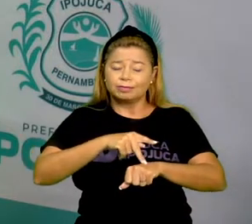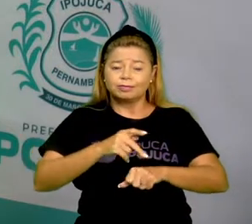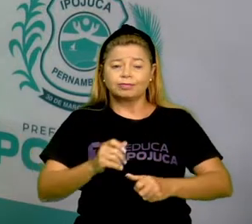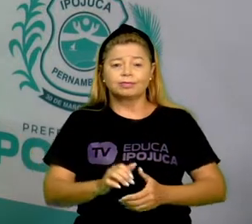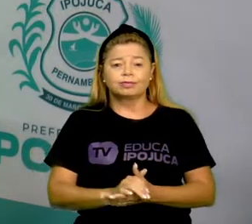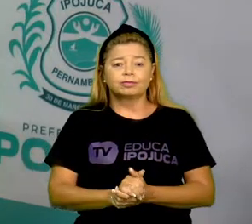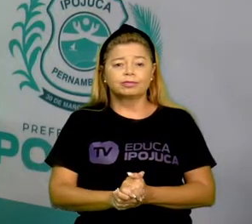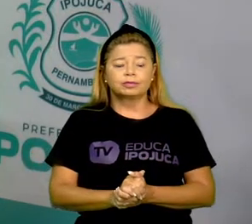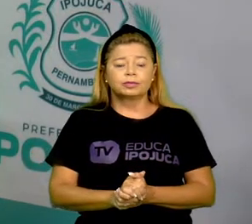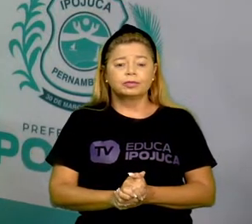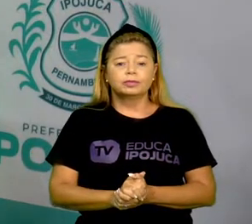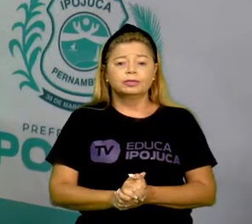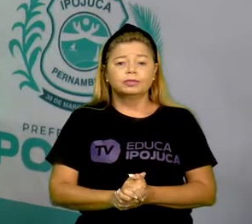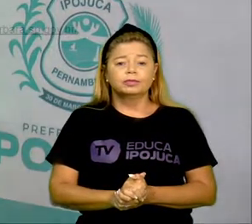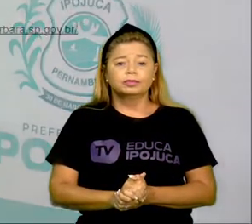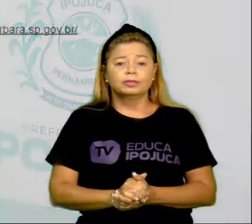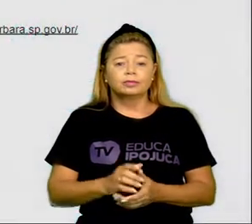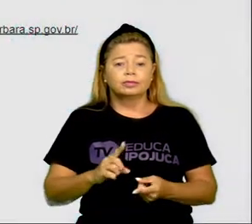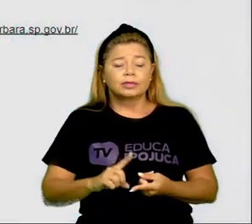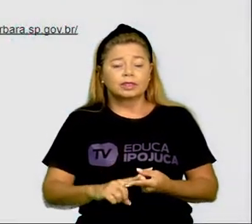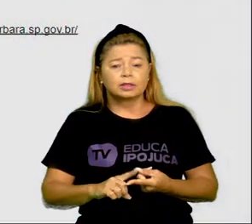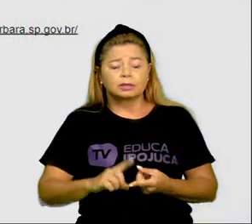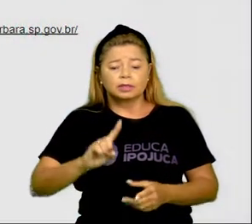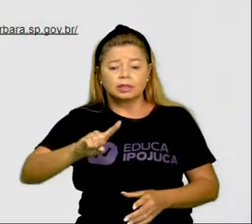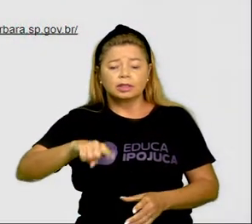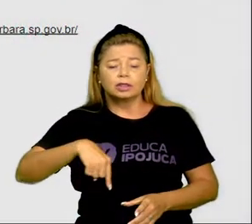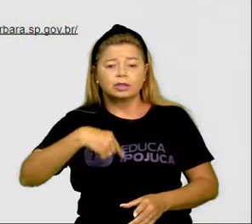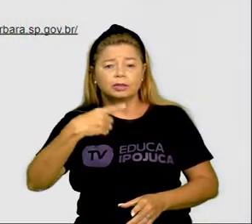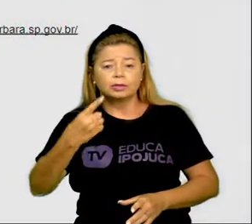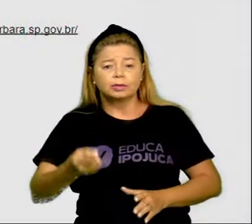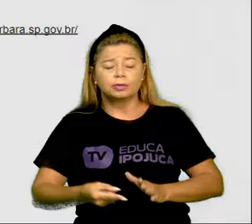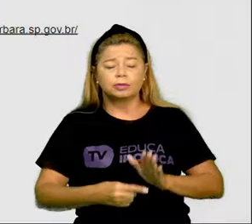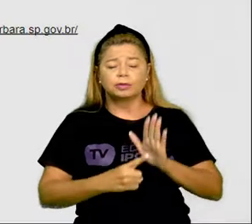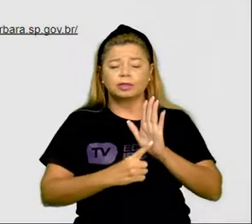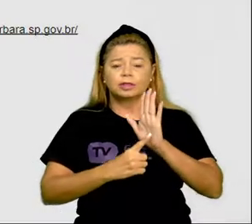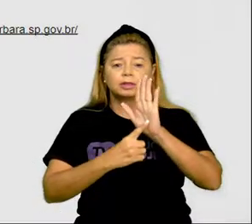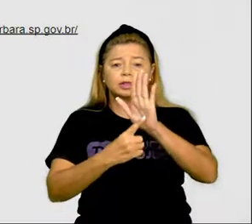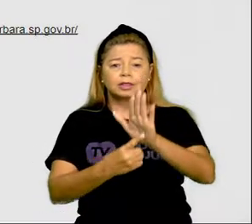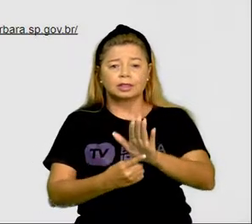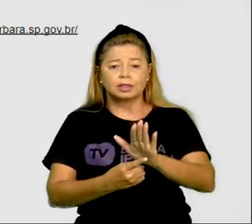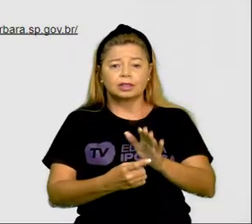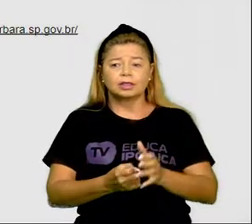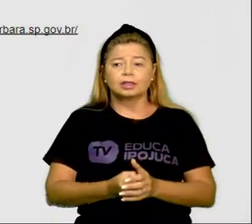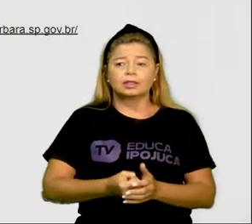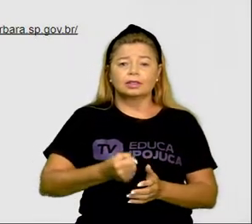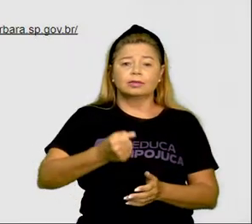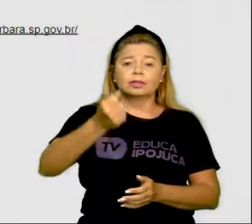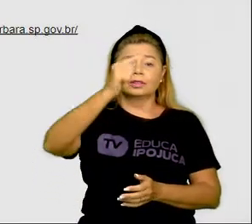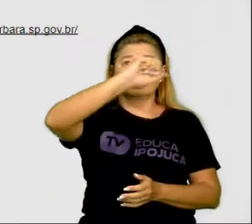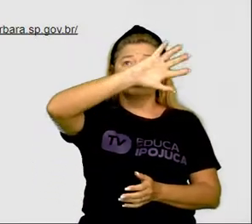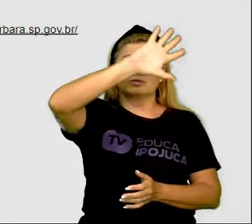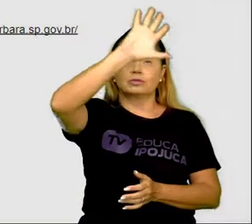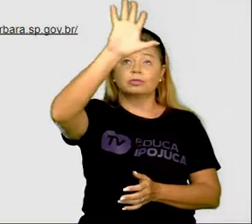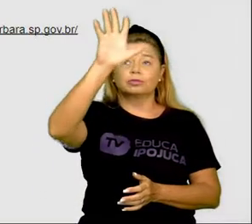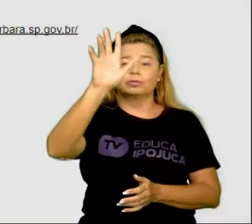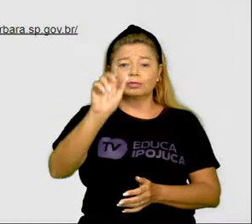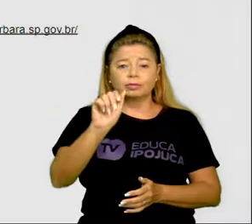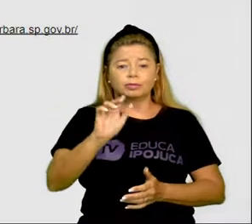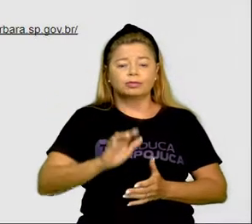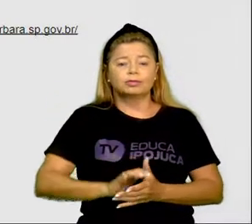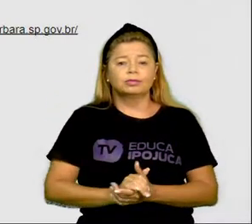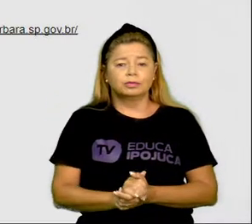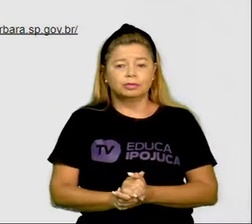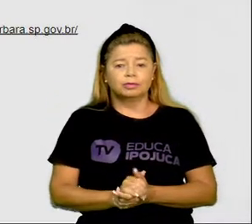Aqui, também podemos, é uma outra representação, o mapa-mundo, plano-esfério. O mapa ou plano